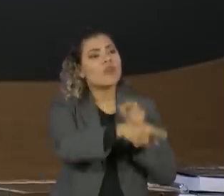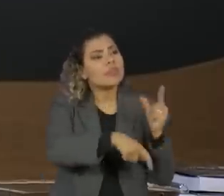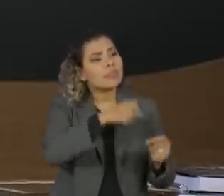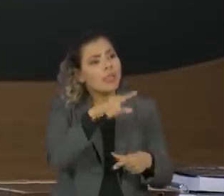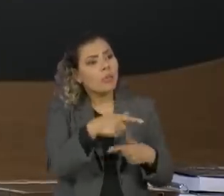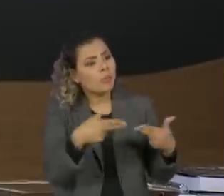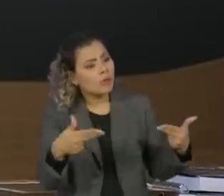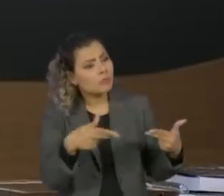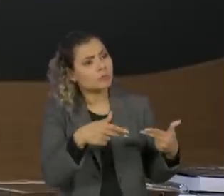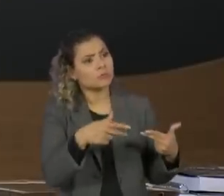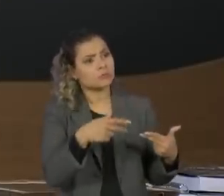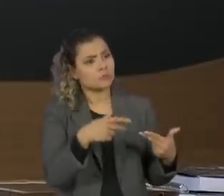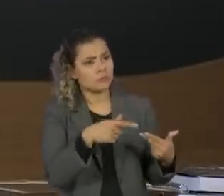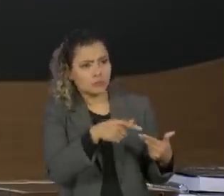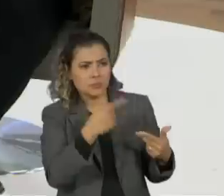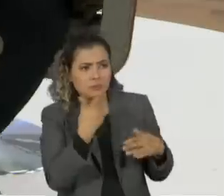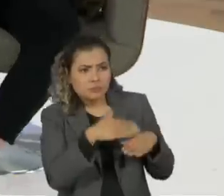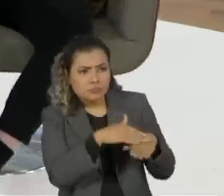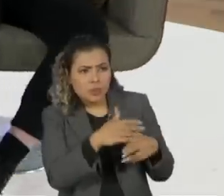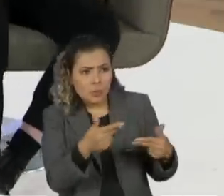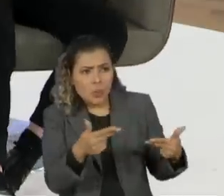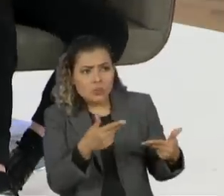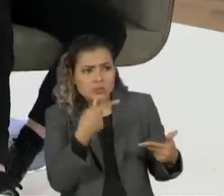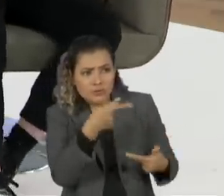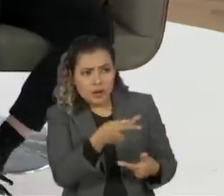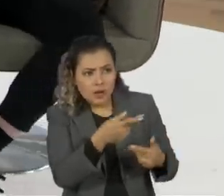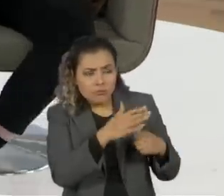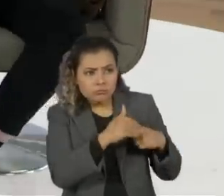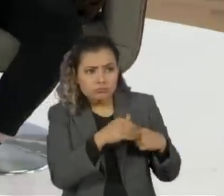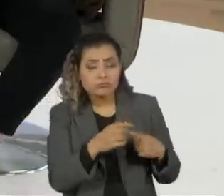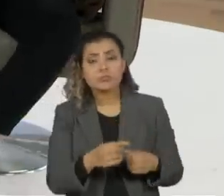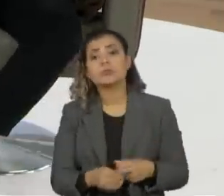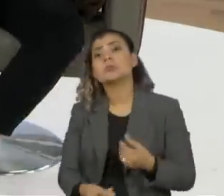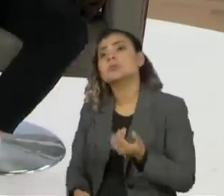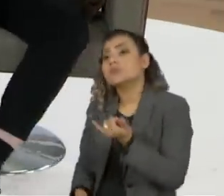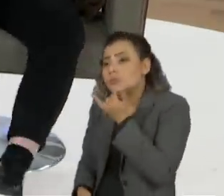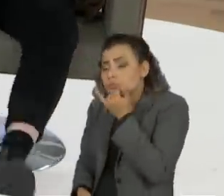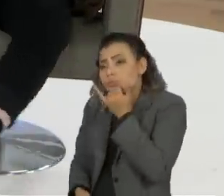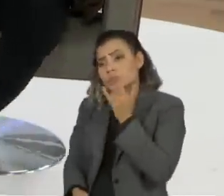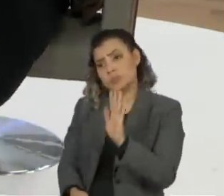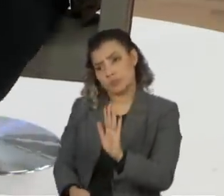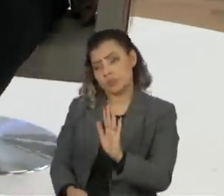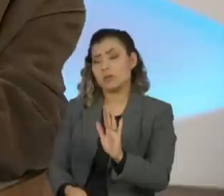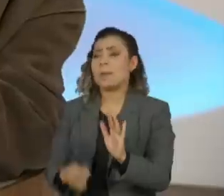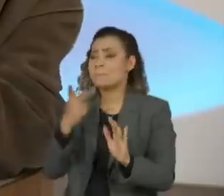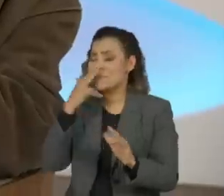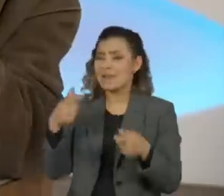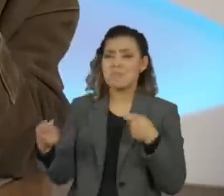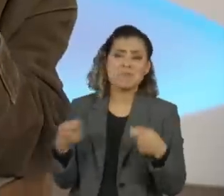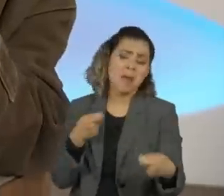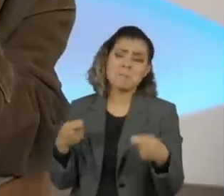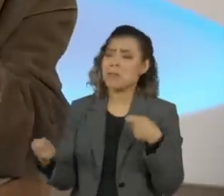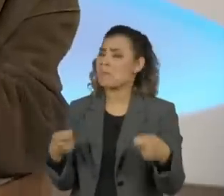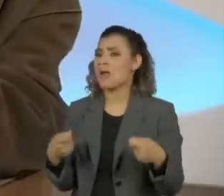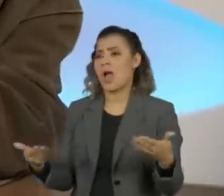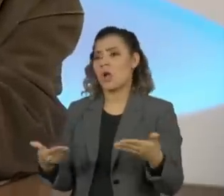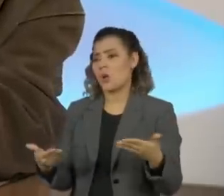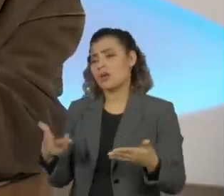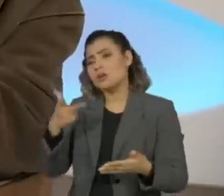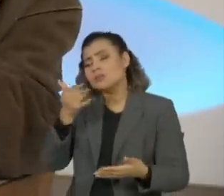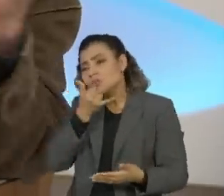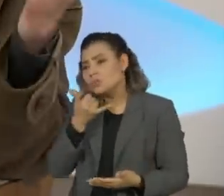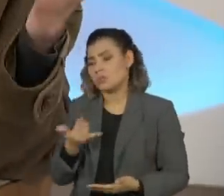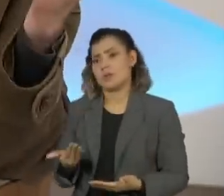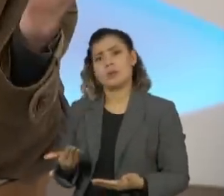ofendido a memória... Olha, como diria o cérebro do locutor de futebol, o esporte e a saúde. A gente está num confronto, porrada aí. Por exemplo, o